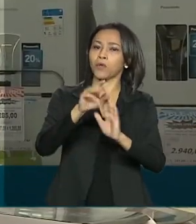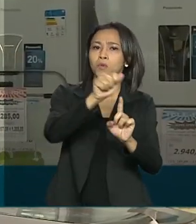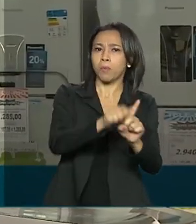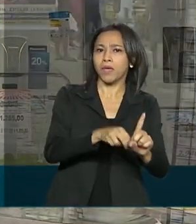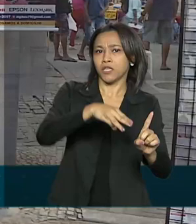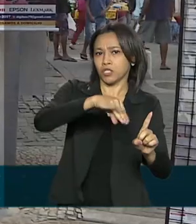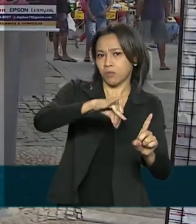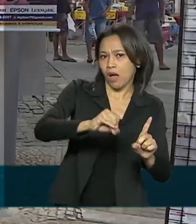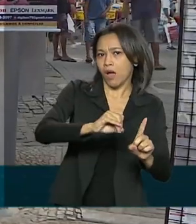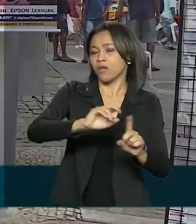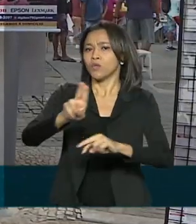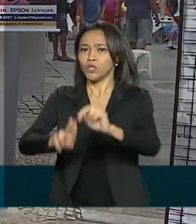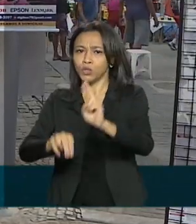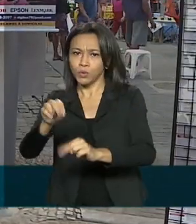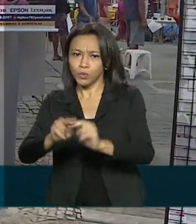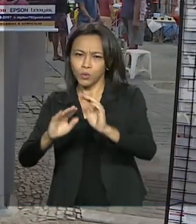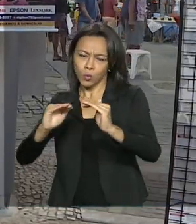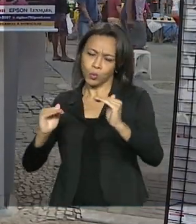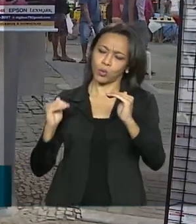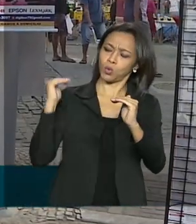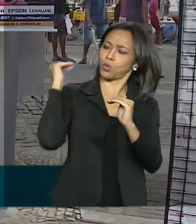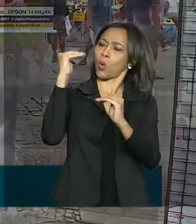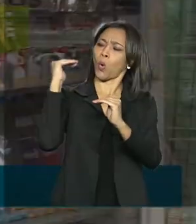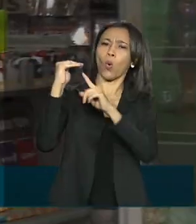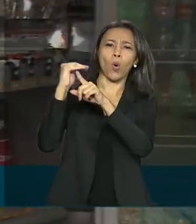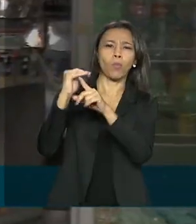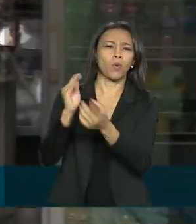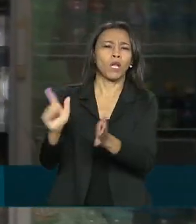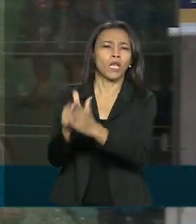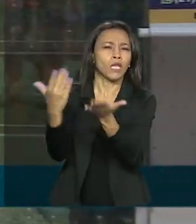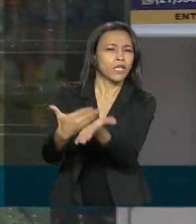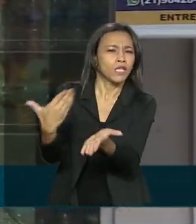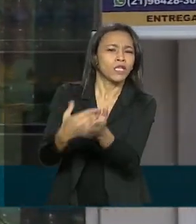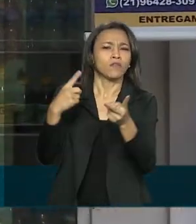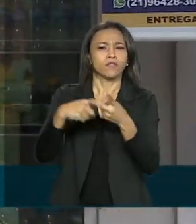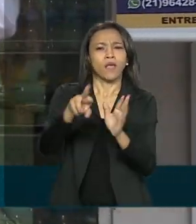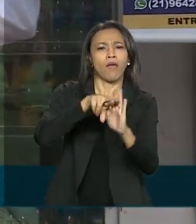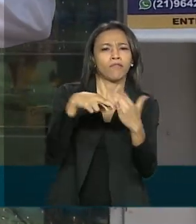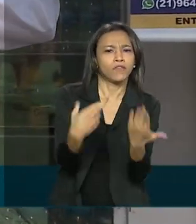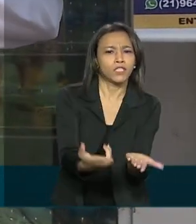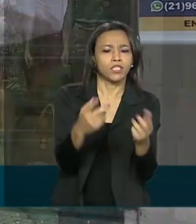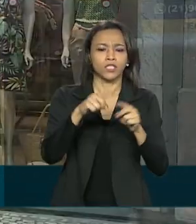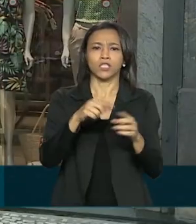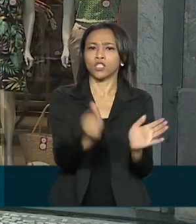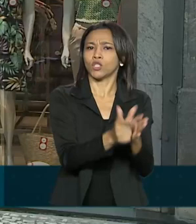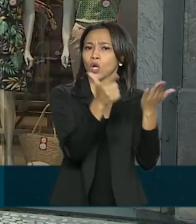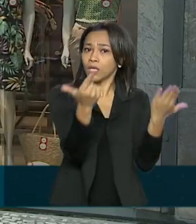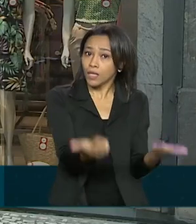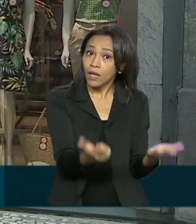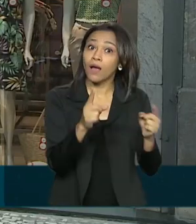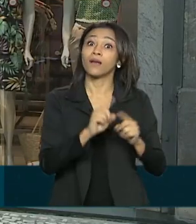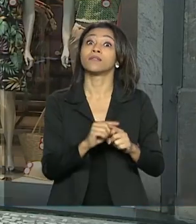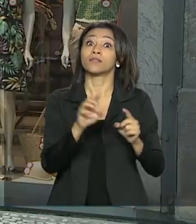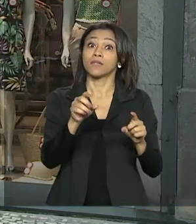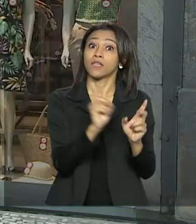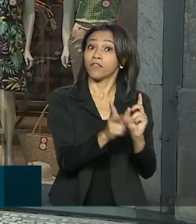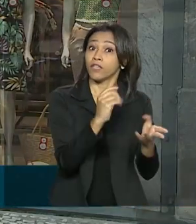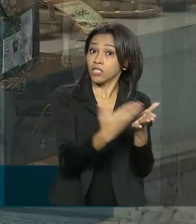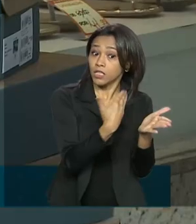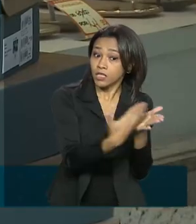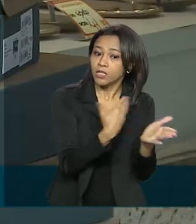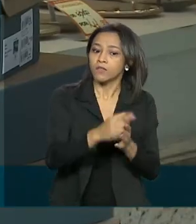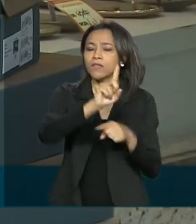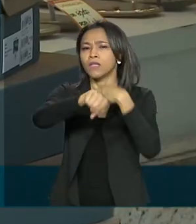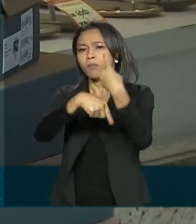junho. No topo da lista estão livros, jornais, revistas e papelaria. Em seguida, vem tecidos,